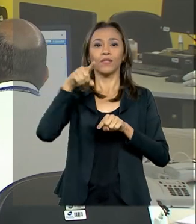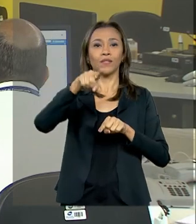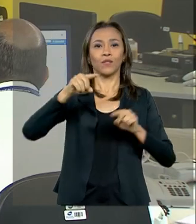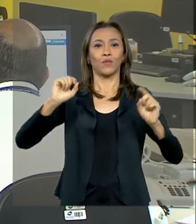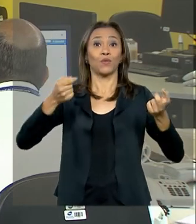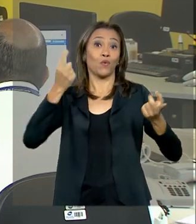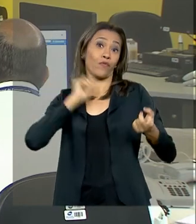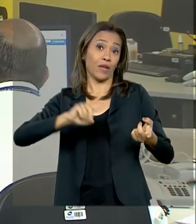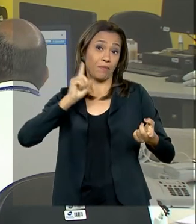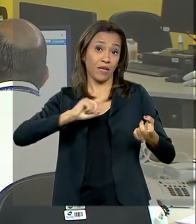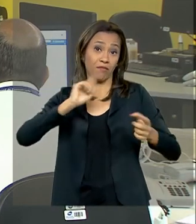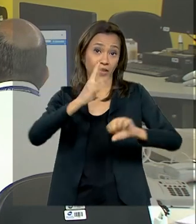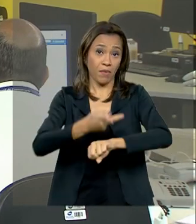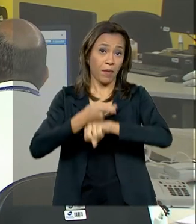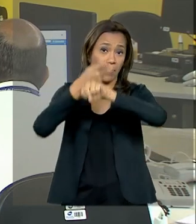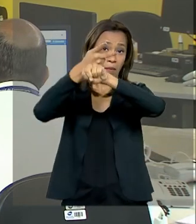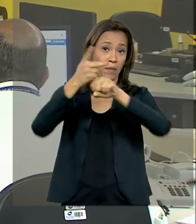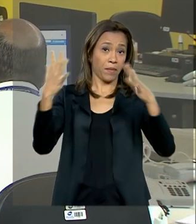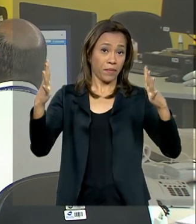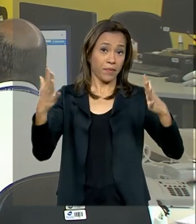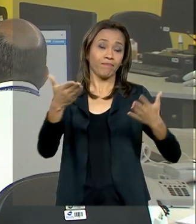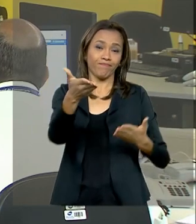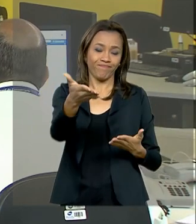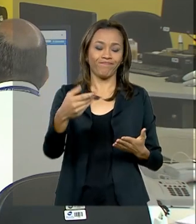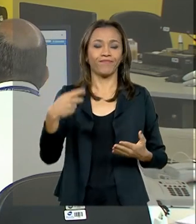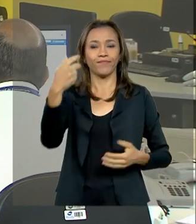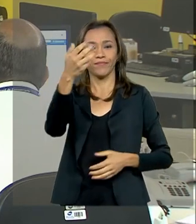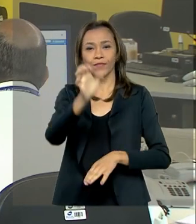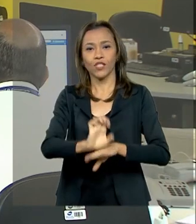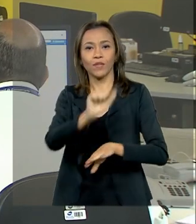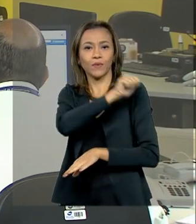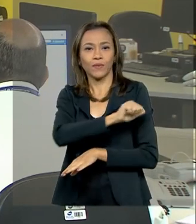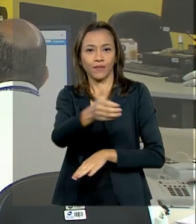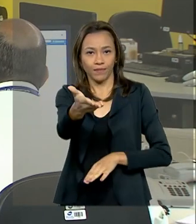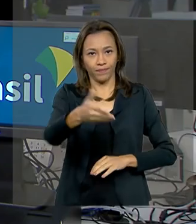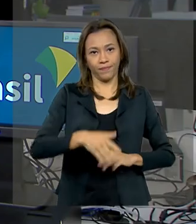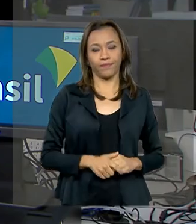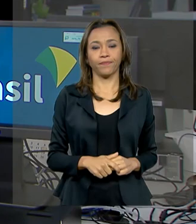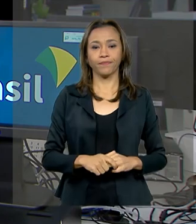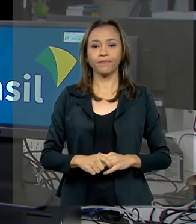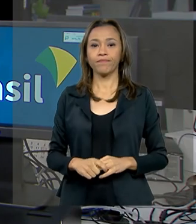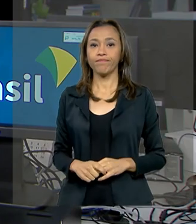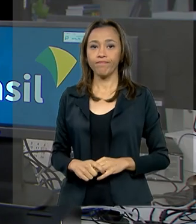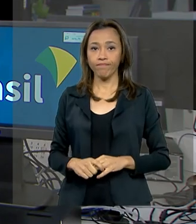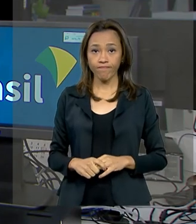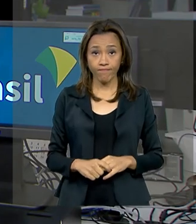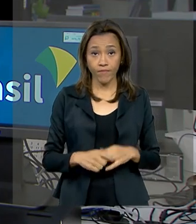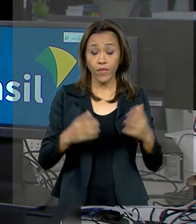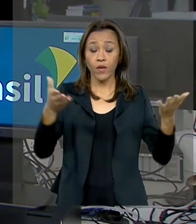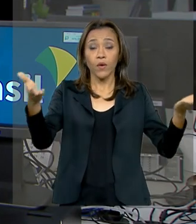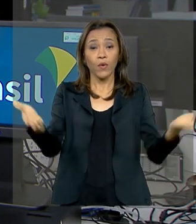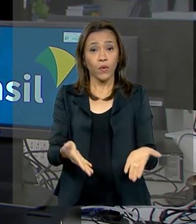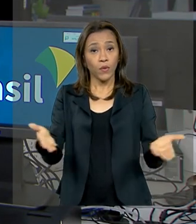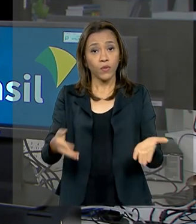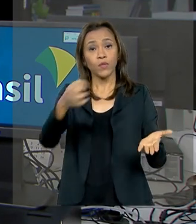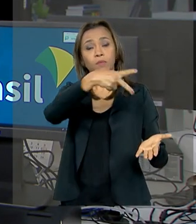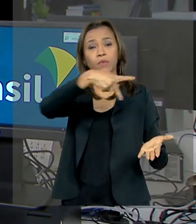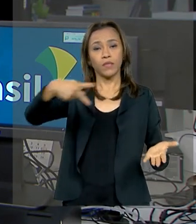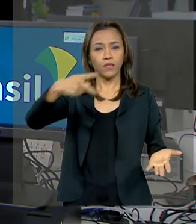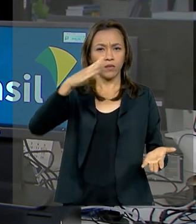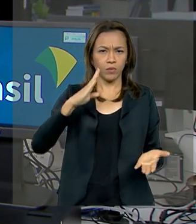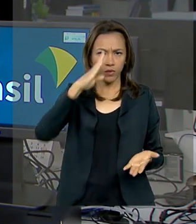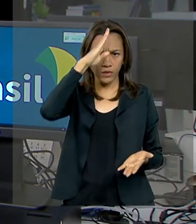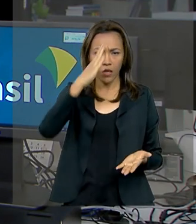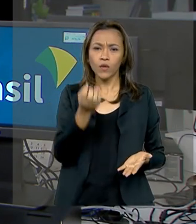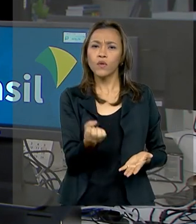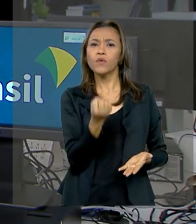conquista da Libertadores. Do Rio de Janeiro, Priscila Terezo para o governo agora. E hoje o presidente Jair Bolsonaro